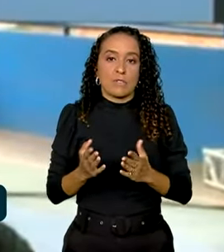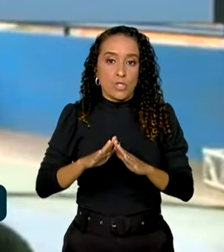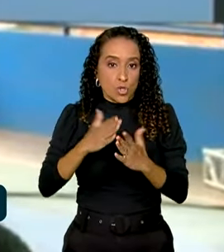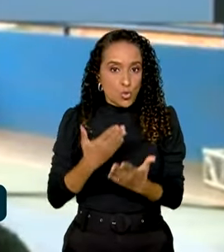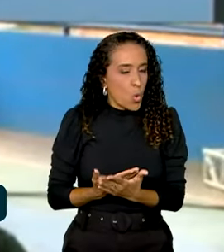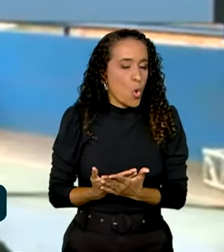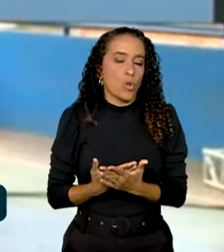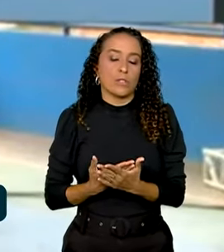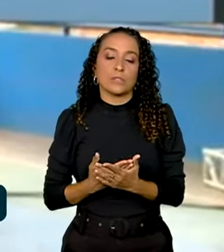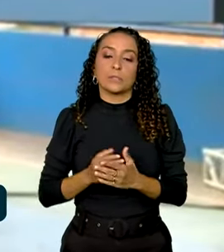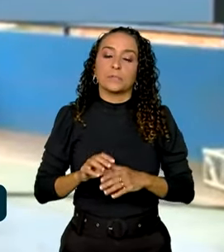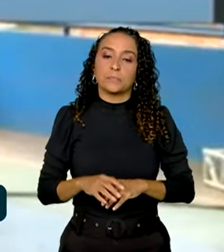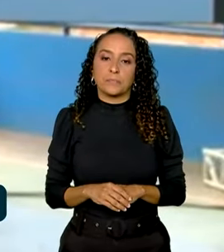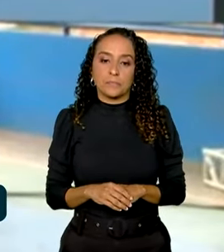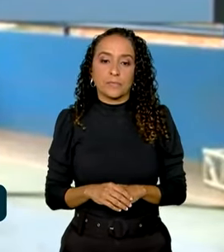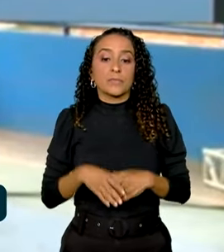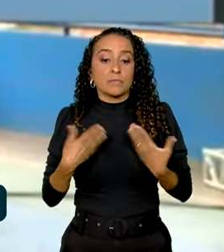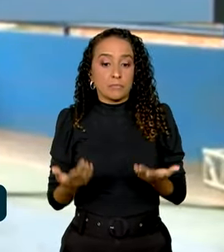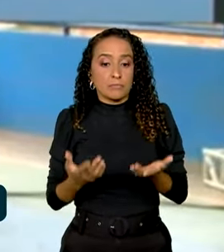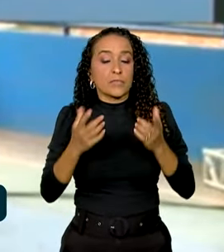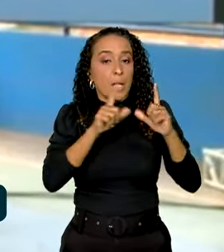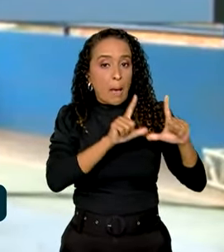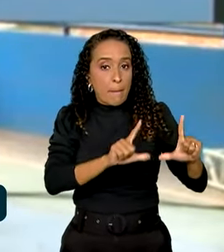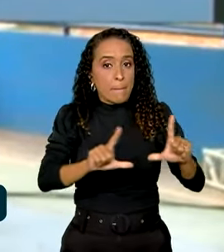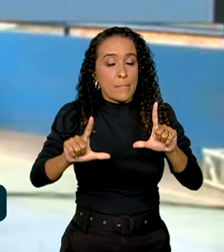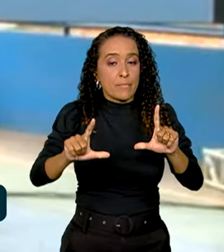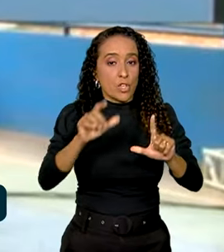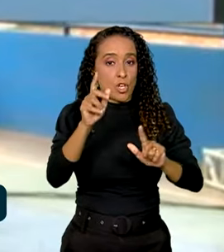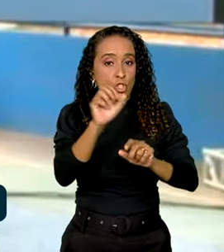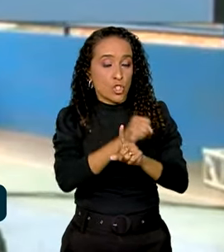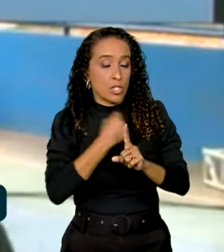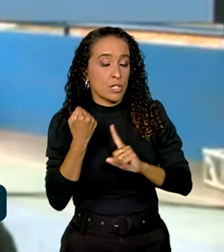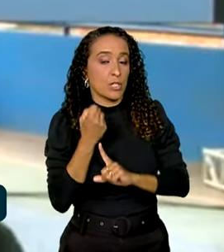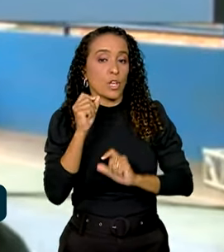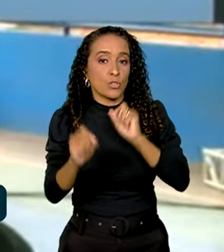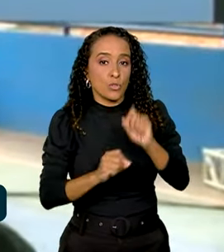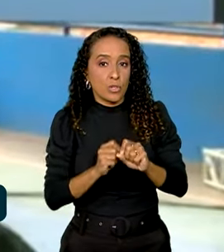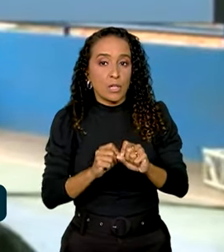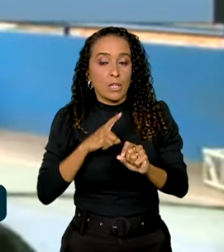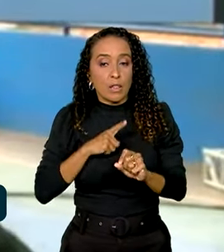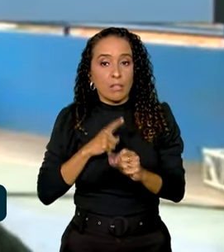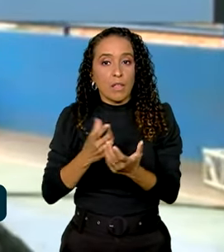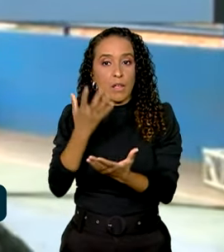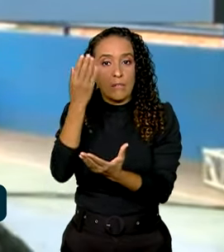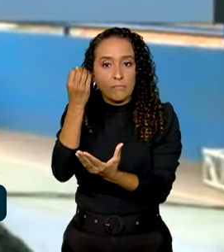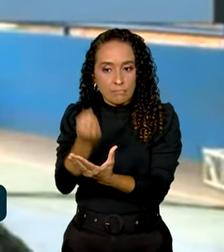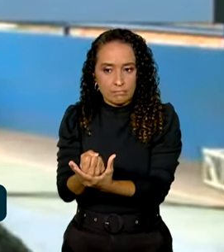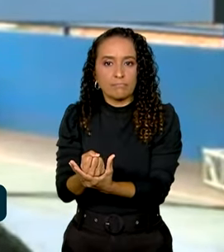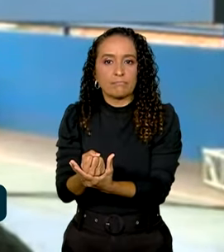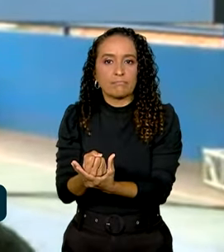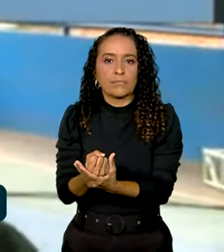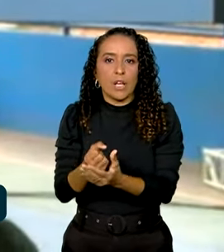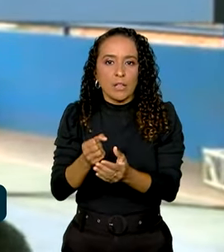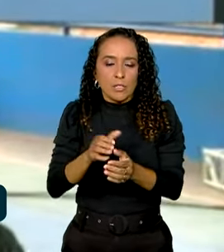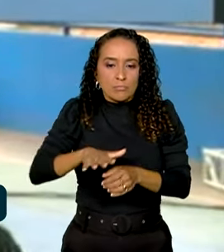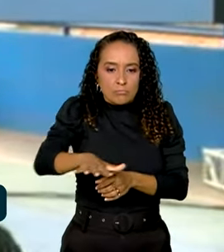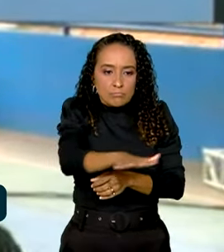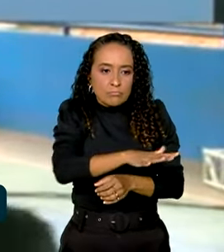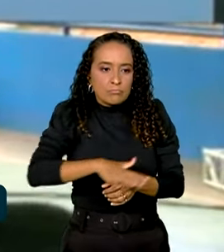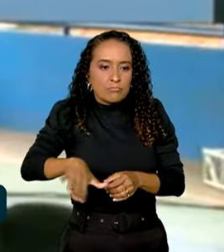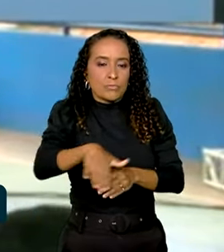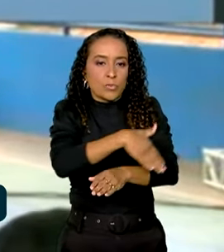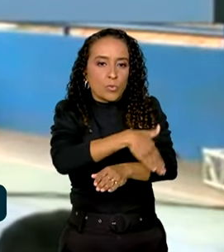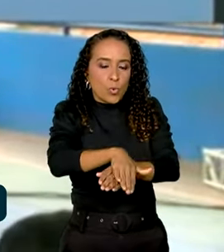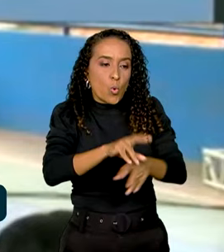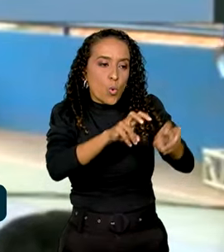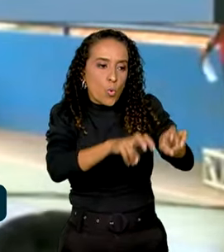está apresentando à sociedade um arquivo com coordenadas tanto de área rural quanto de área